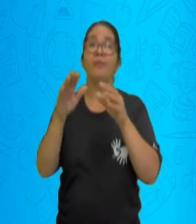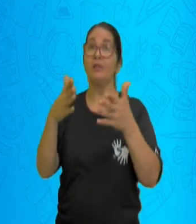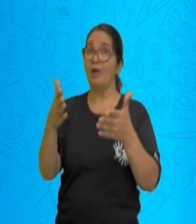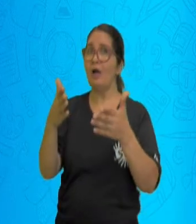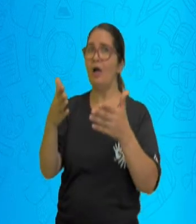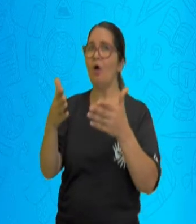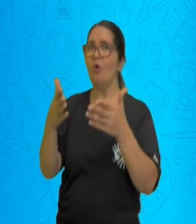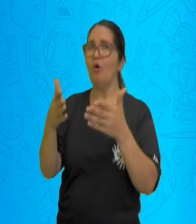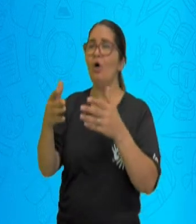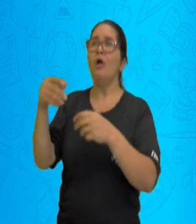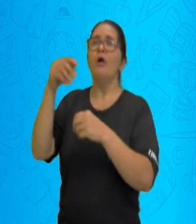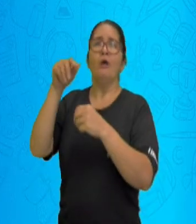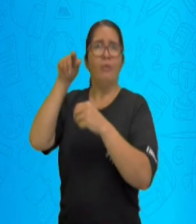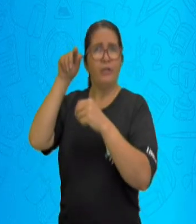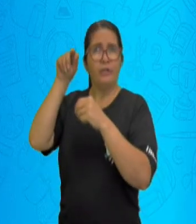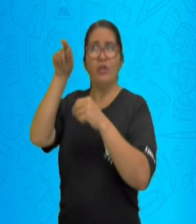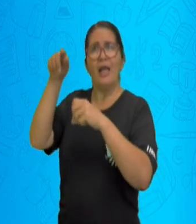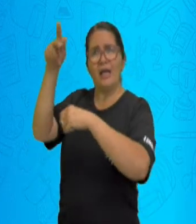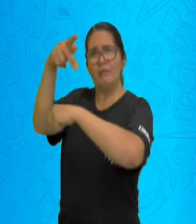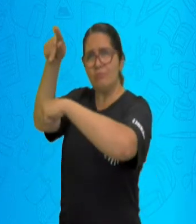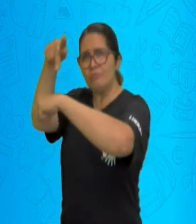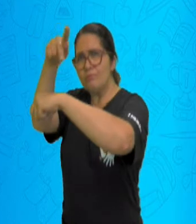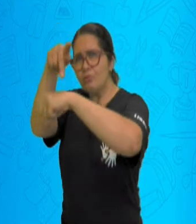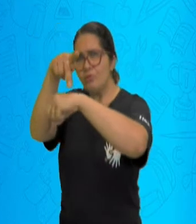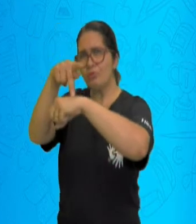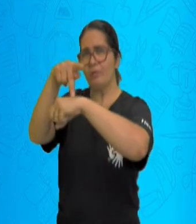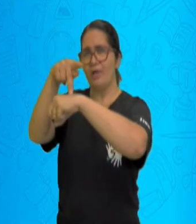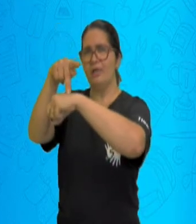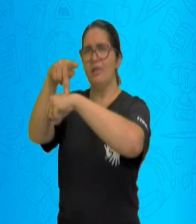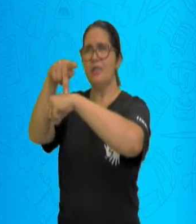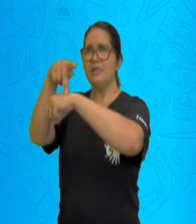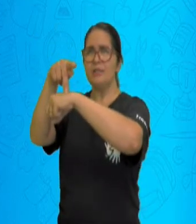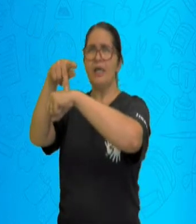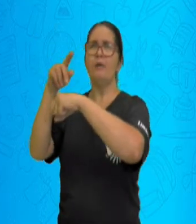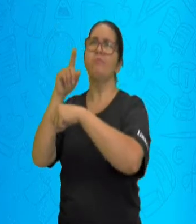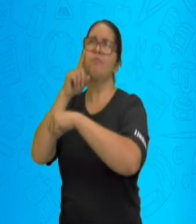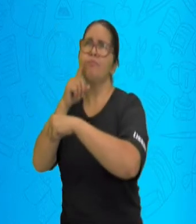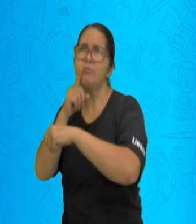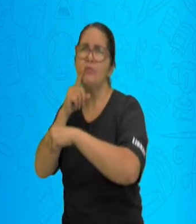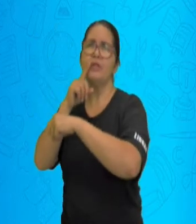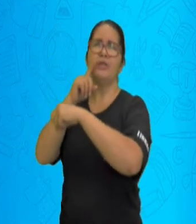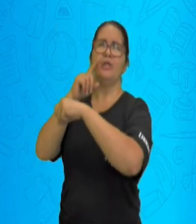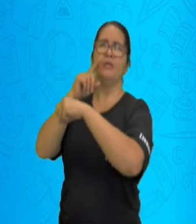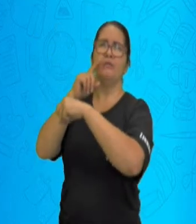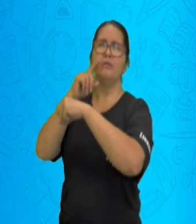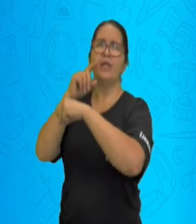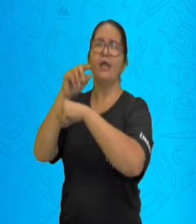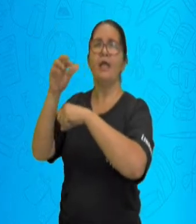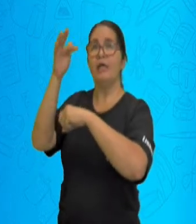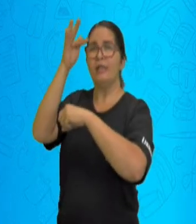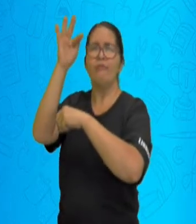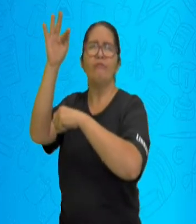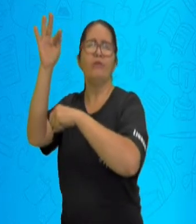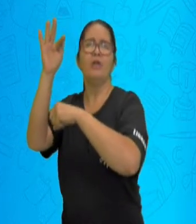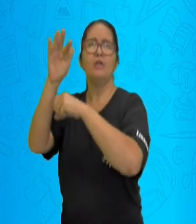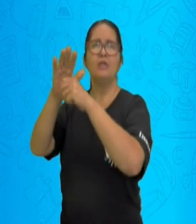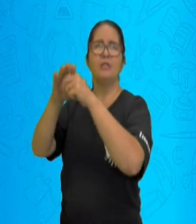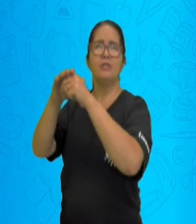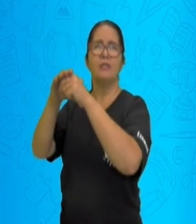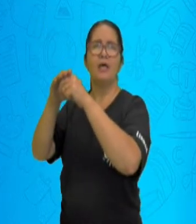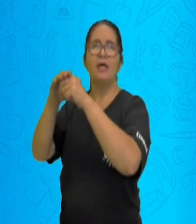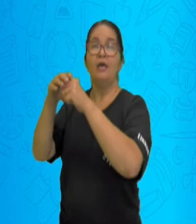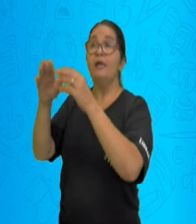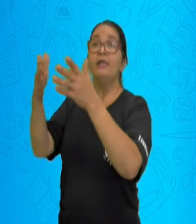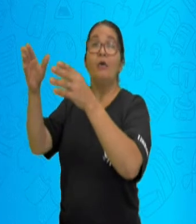muitas pessoas de outras nações vieram aqui para o Brasil em busca de condições de vida, de trabalho. Porque em inúmeros